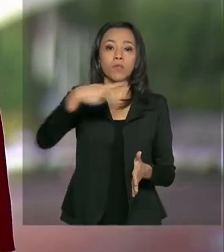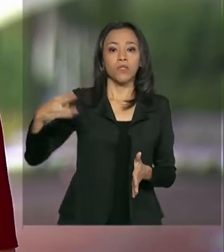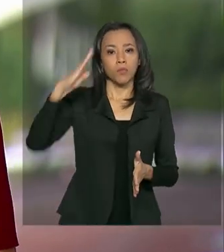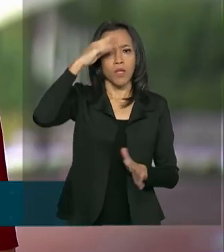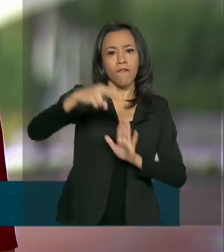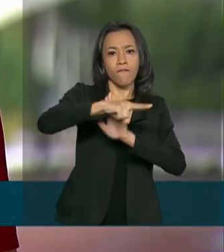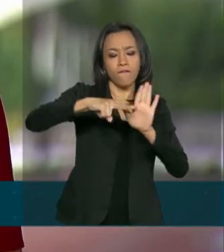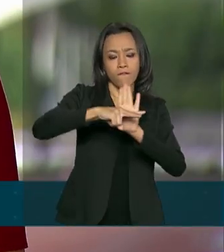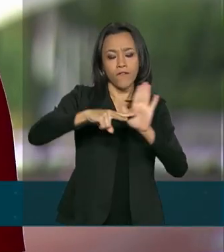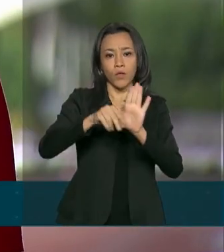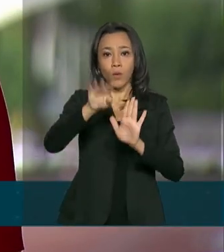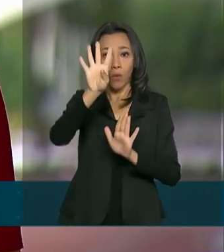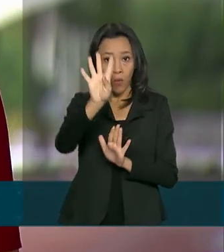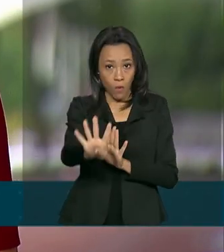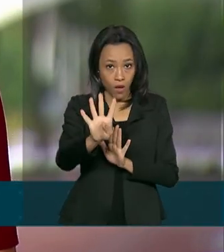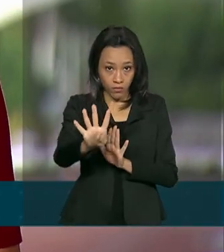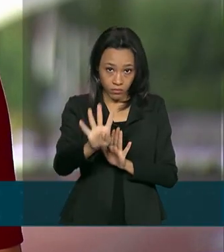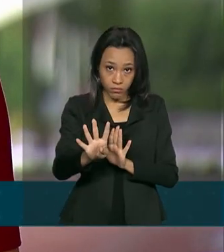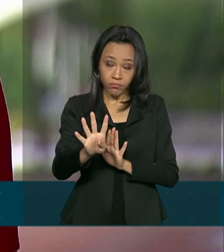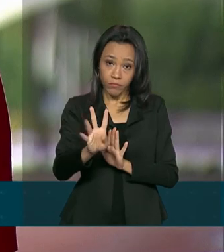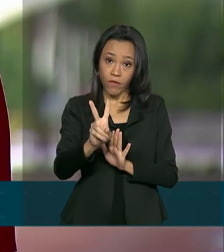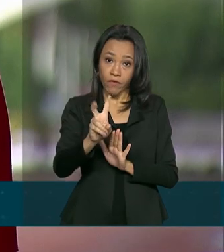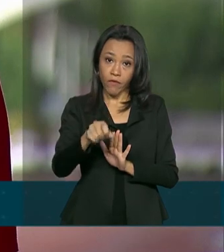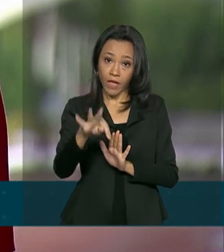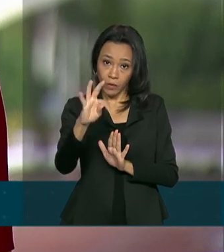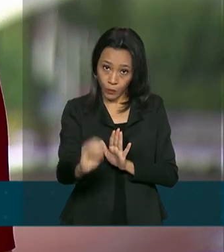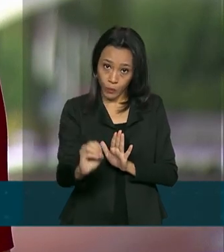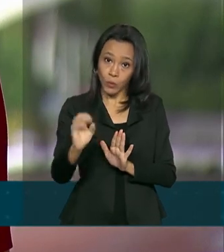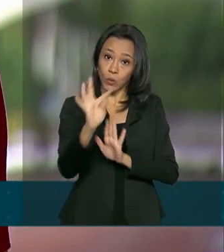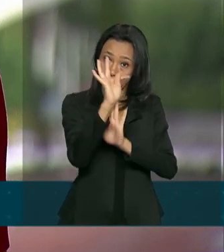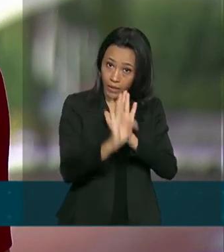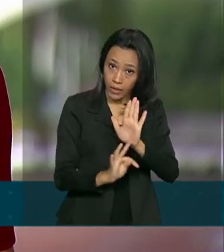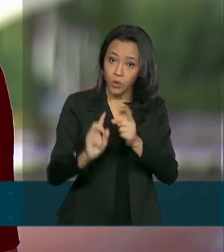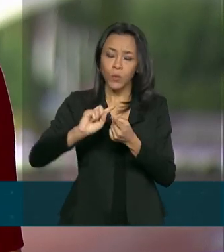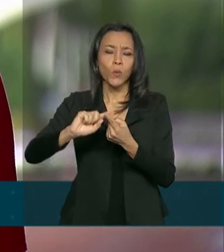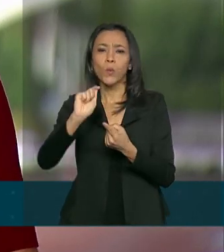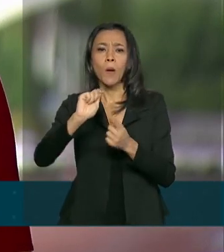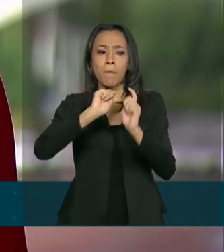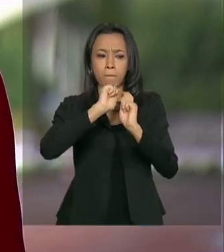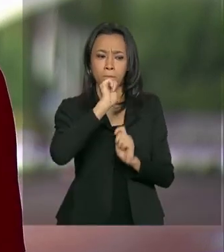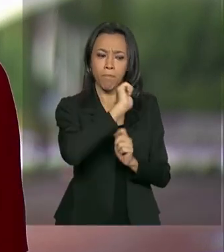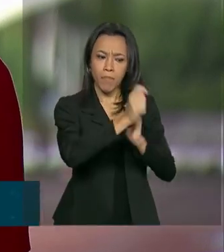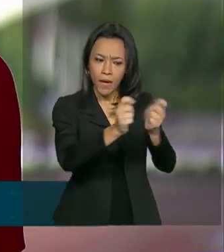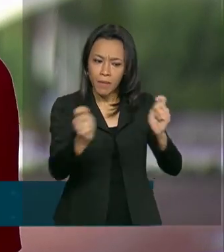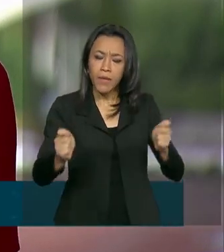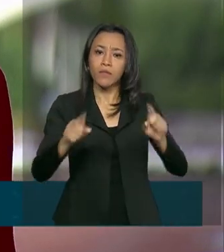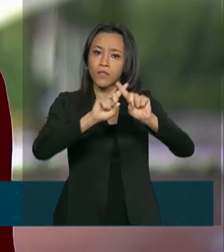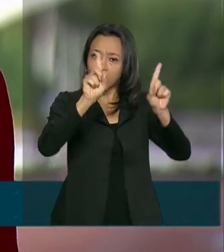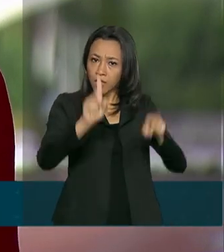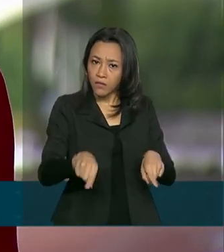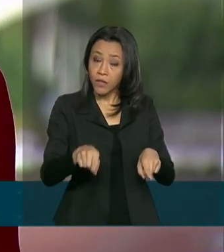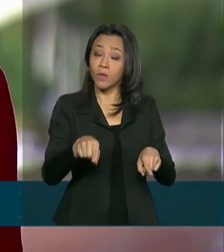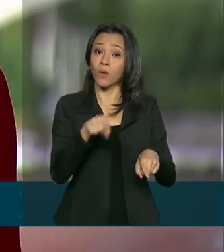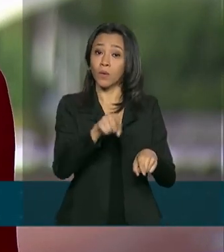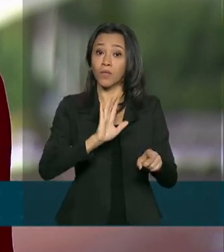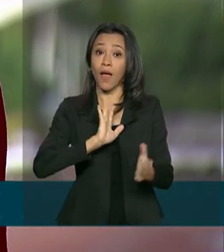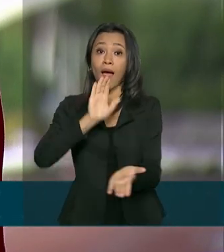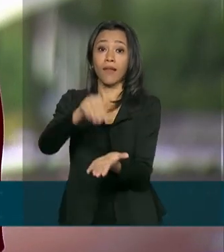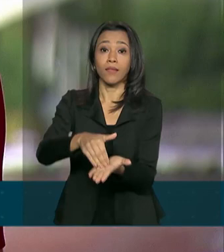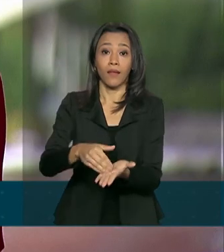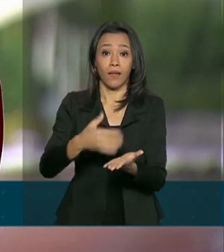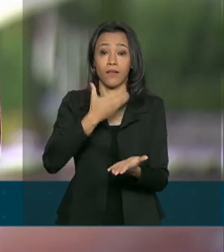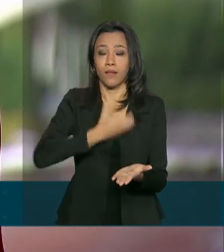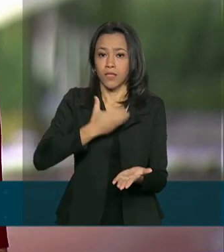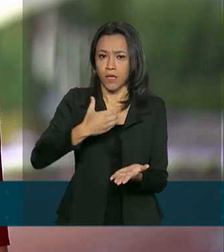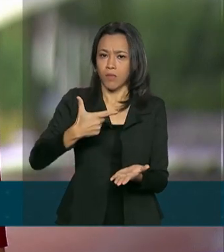quatro trechos do texto original. O pagamento de aumento para servidores públicos até dezembro de 2021,